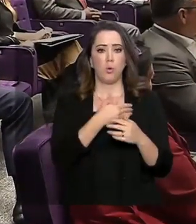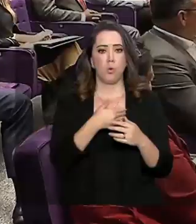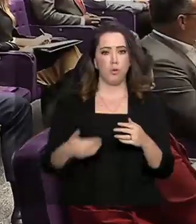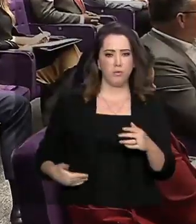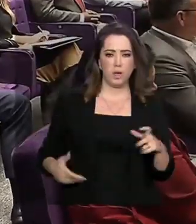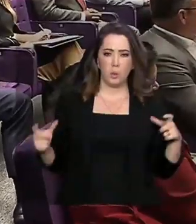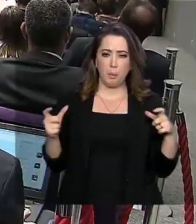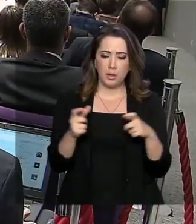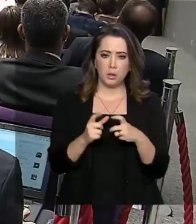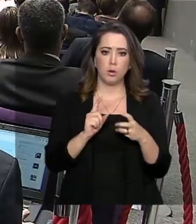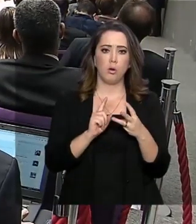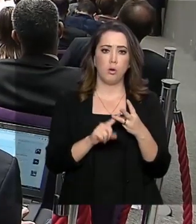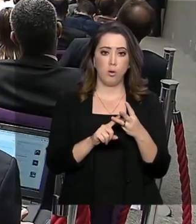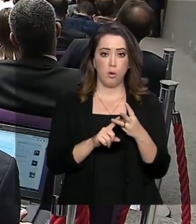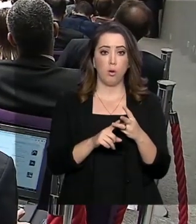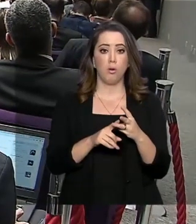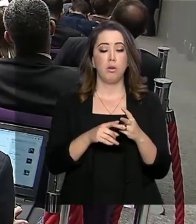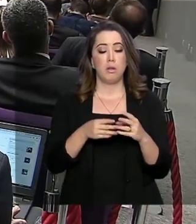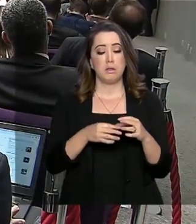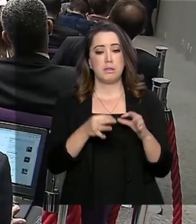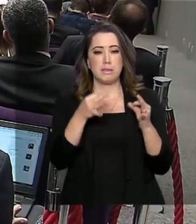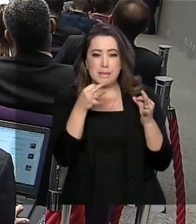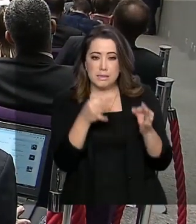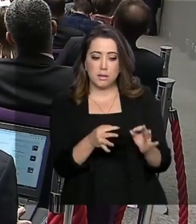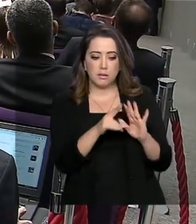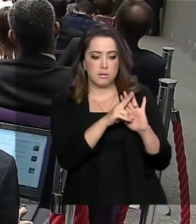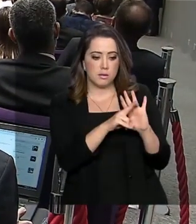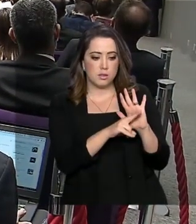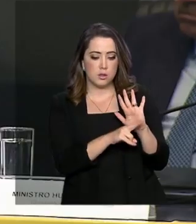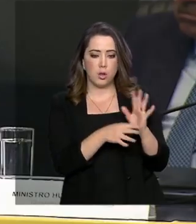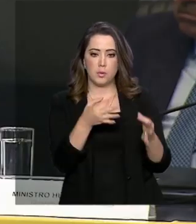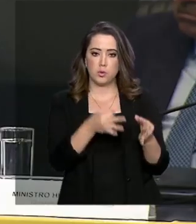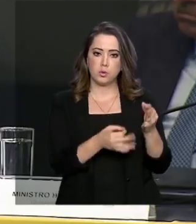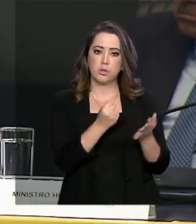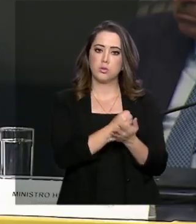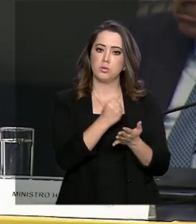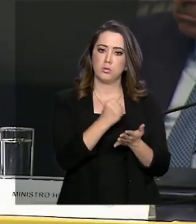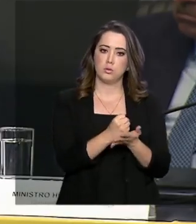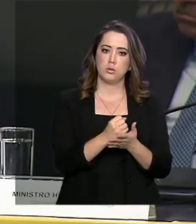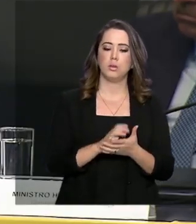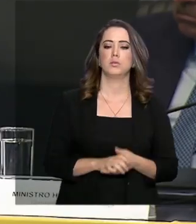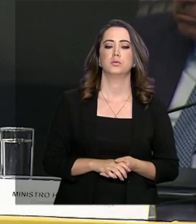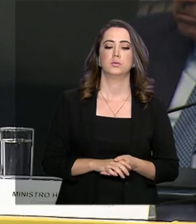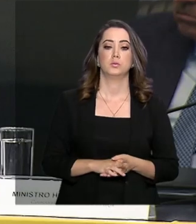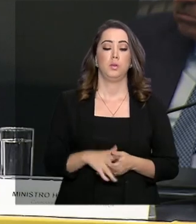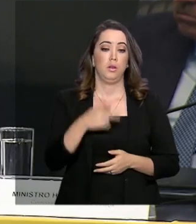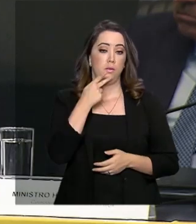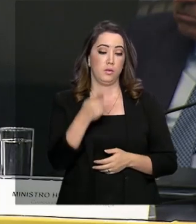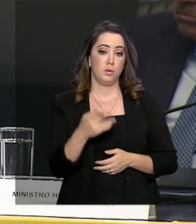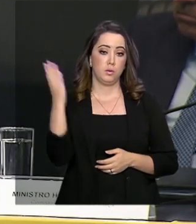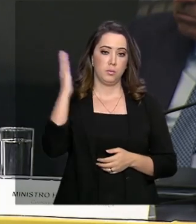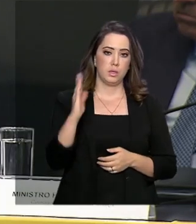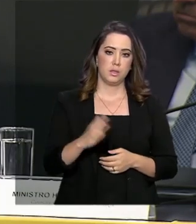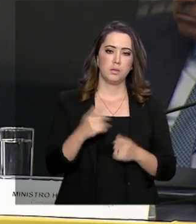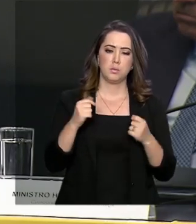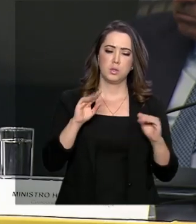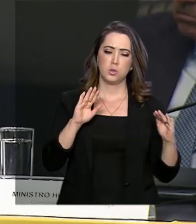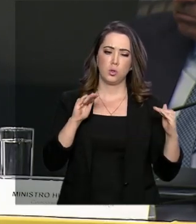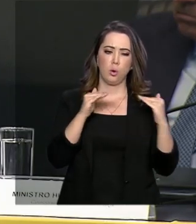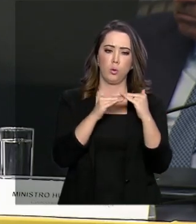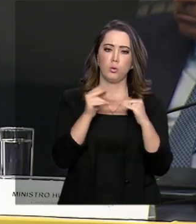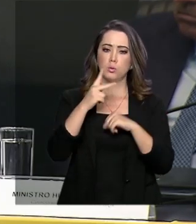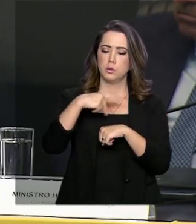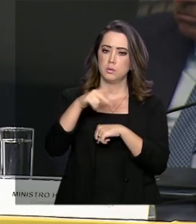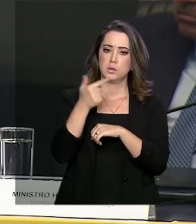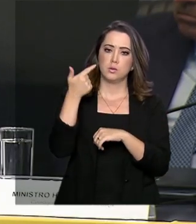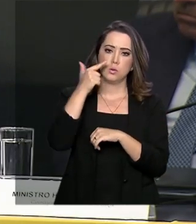e estabilidade jurídica e garantia dos contratos. Paulo Guedes defendeu que o Brasil deverá se alinhar aos países